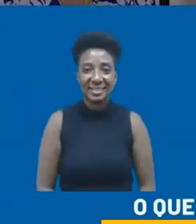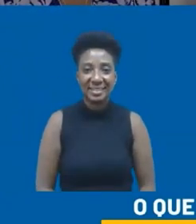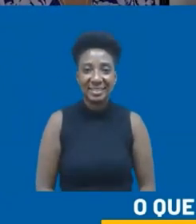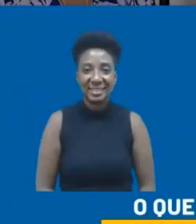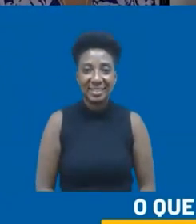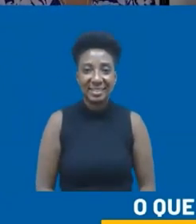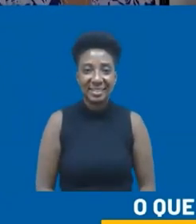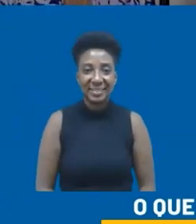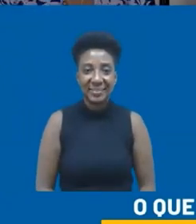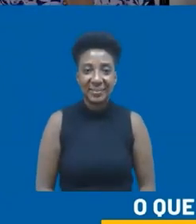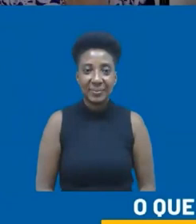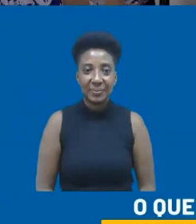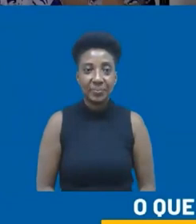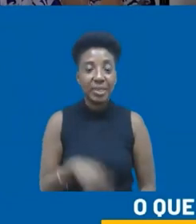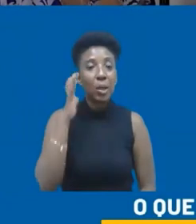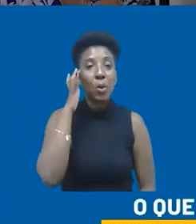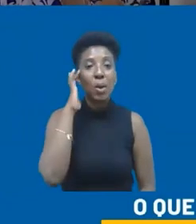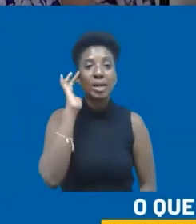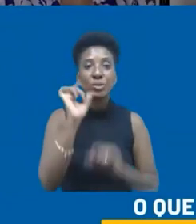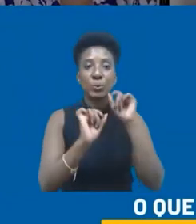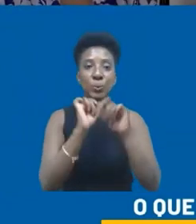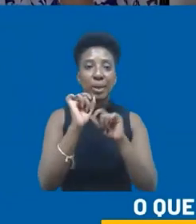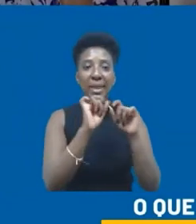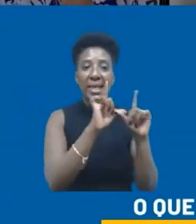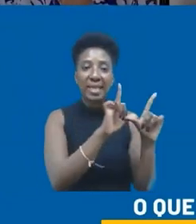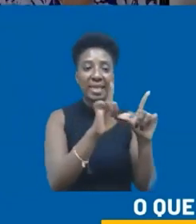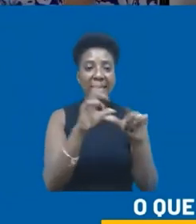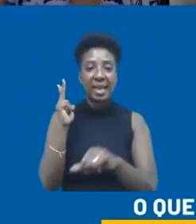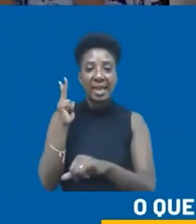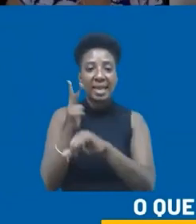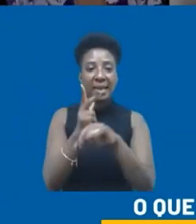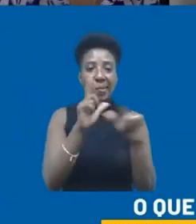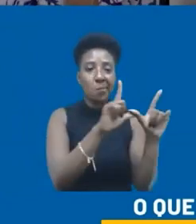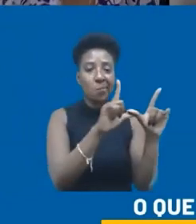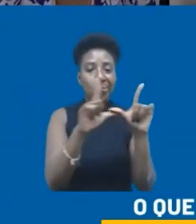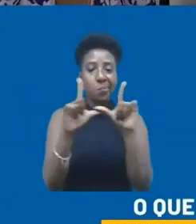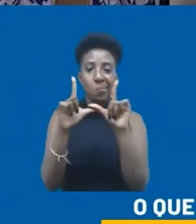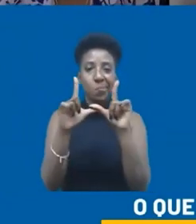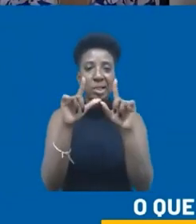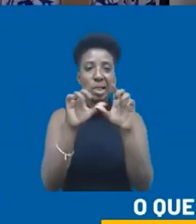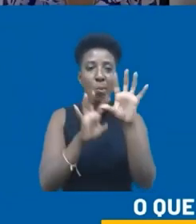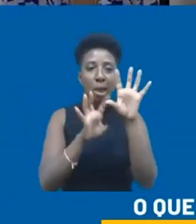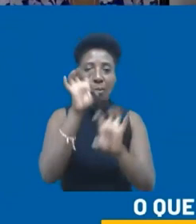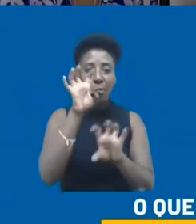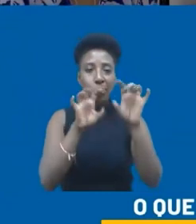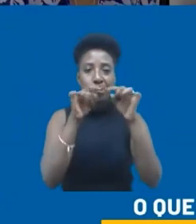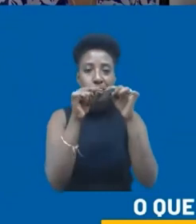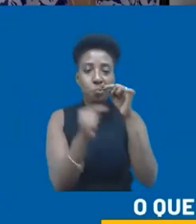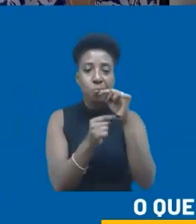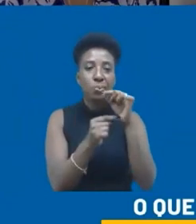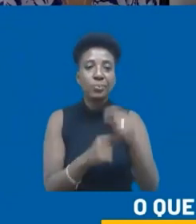desaparecendo intermitentemente. câmera, né, dá uma travada usando simultaneamente o áudio. Mas,